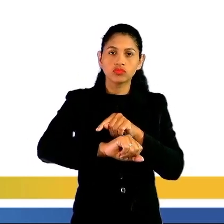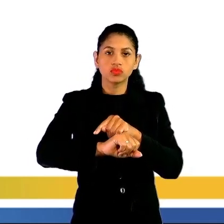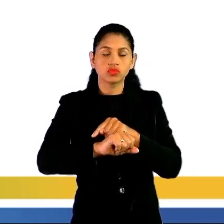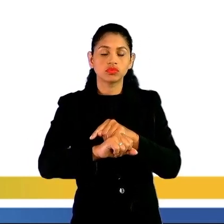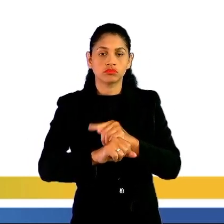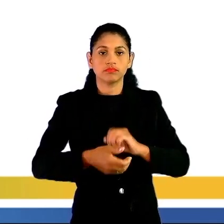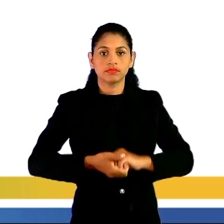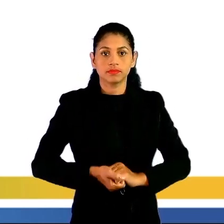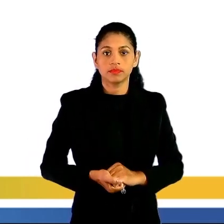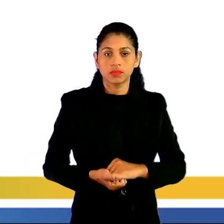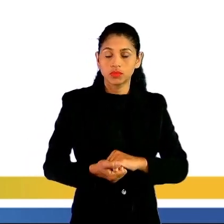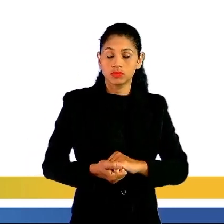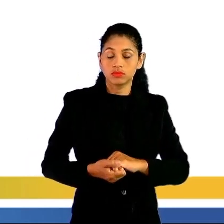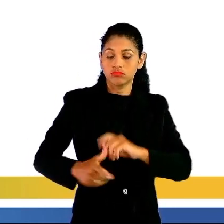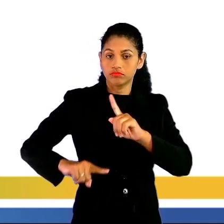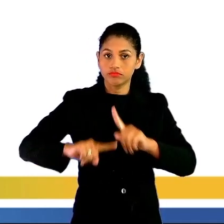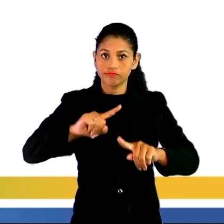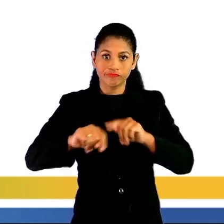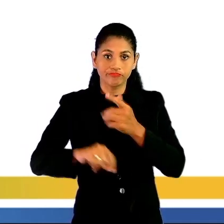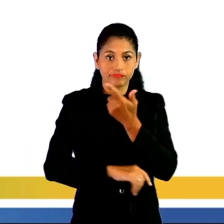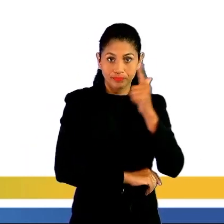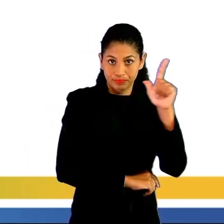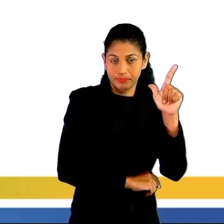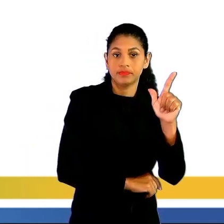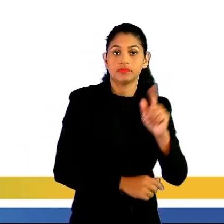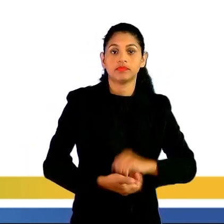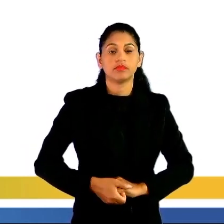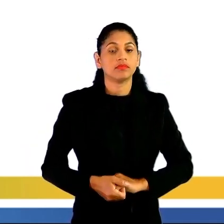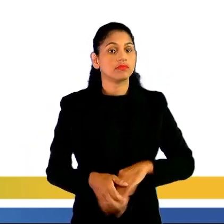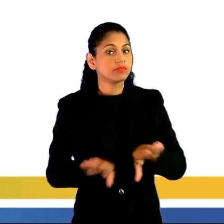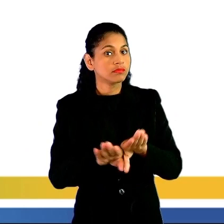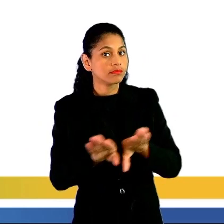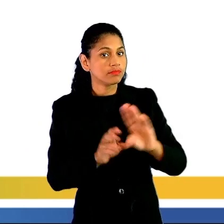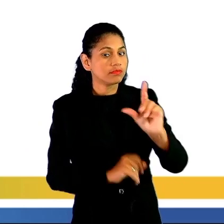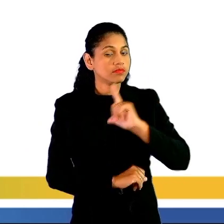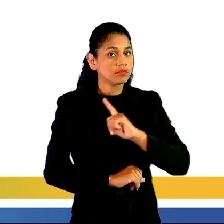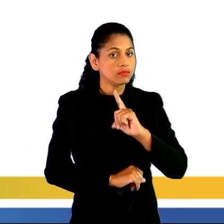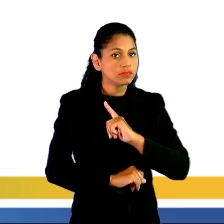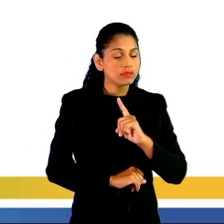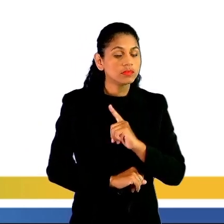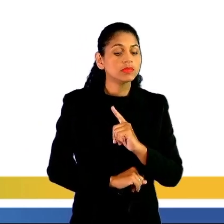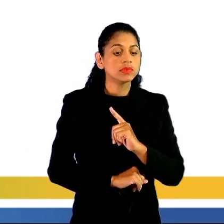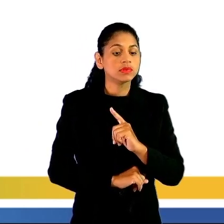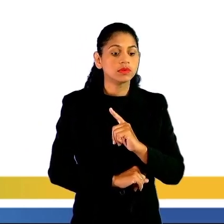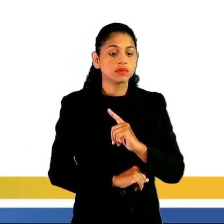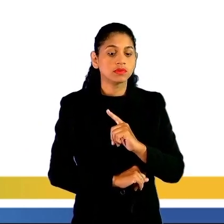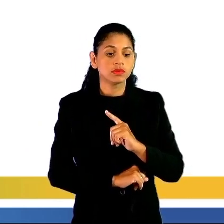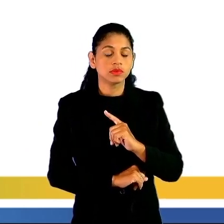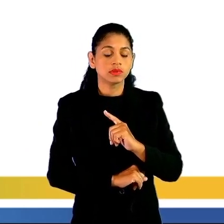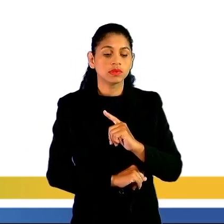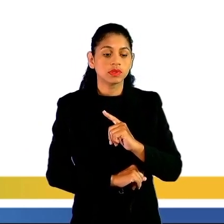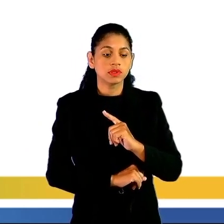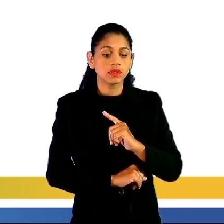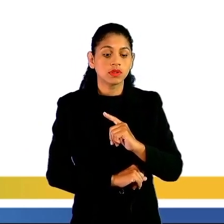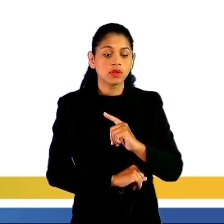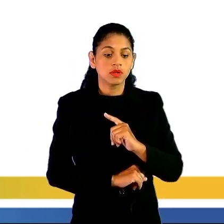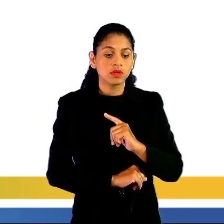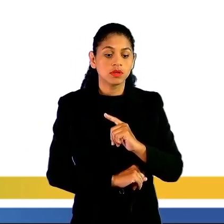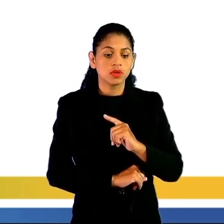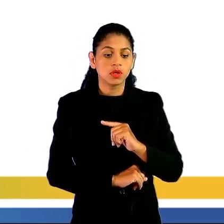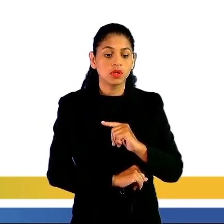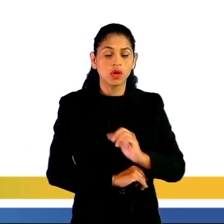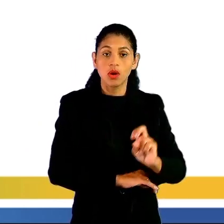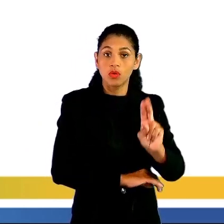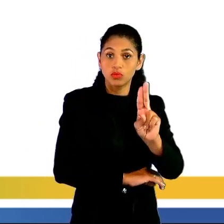dentre outros objetos. Também temos a grandeza de capacidade, onde a unidade é o litro.